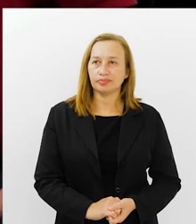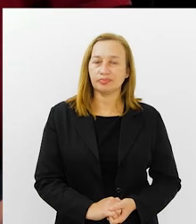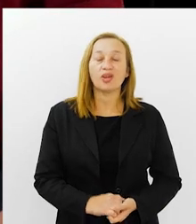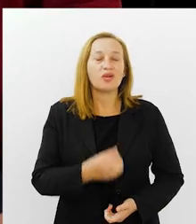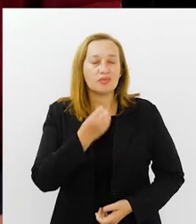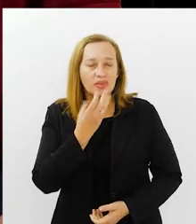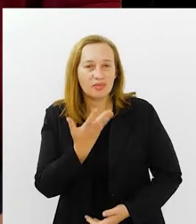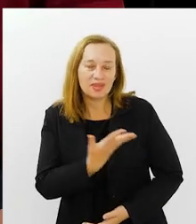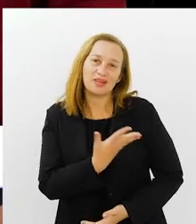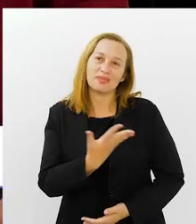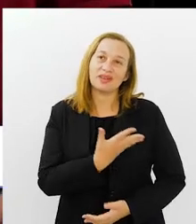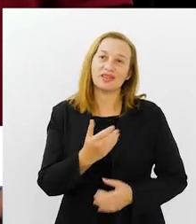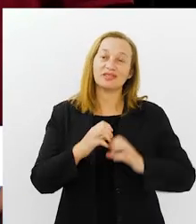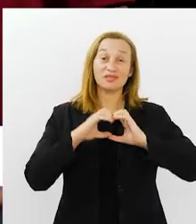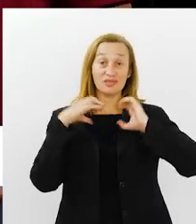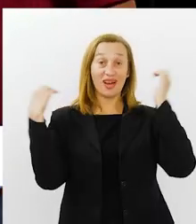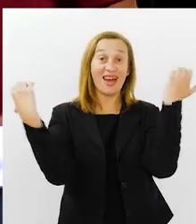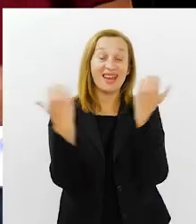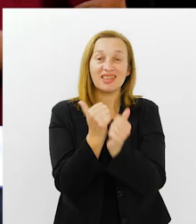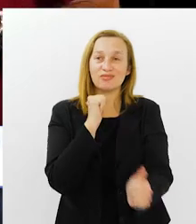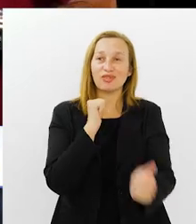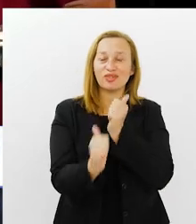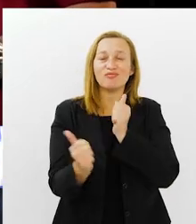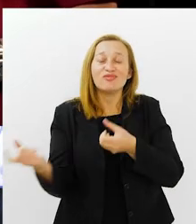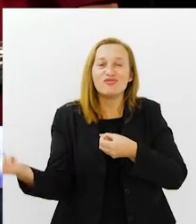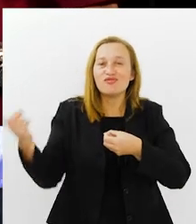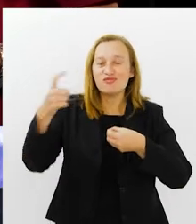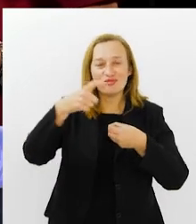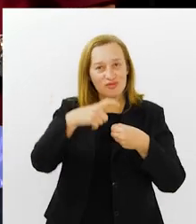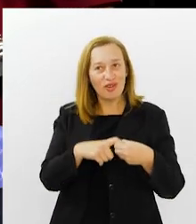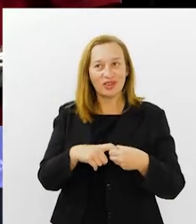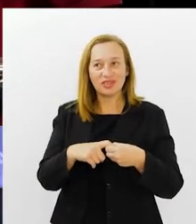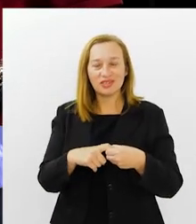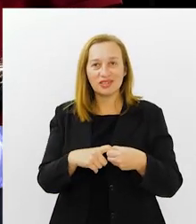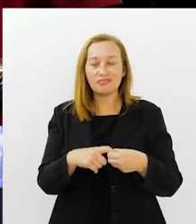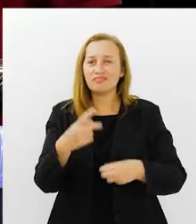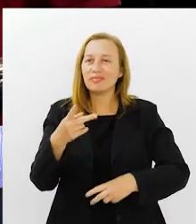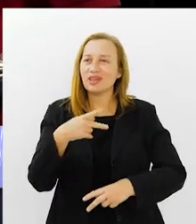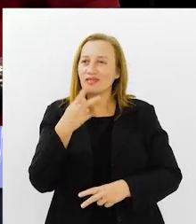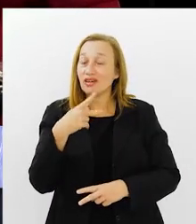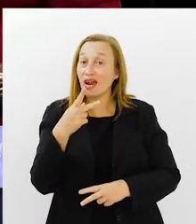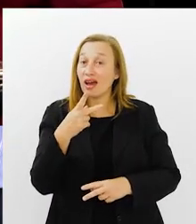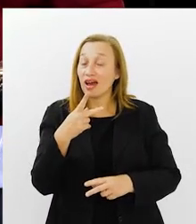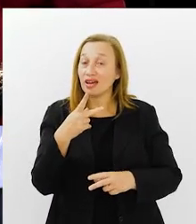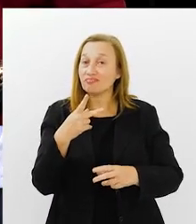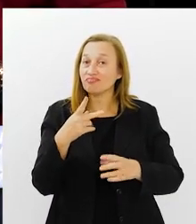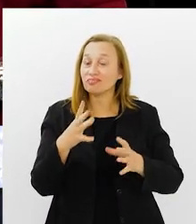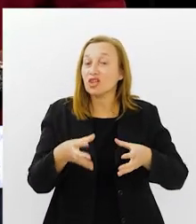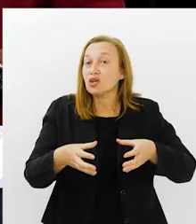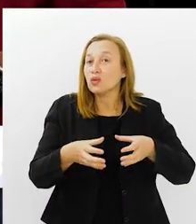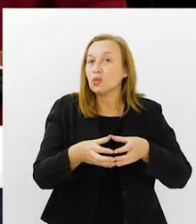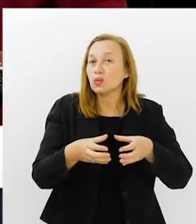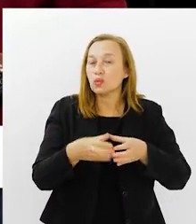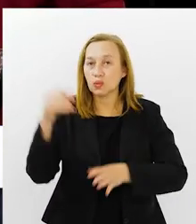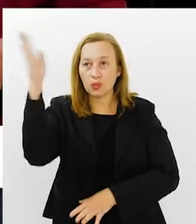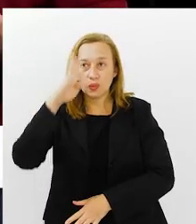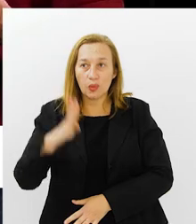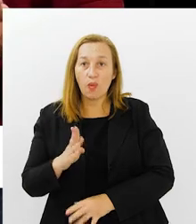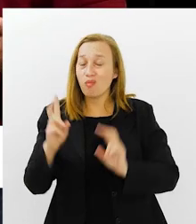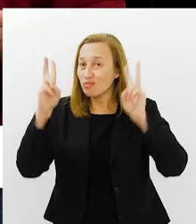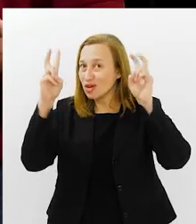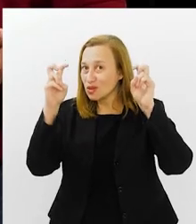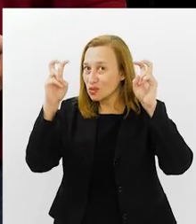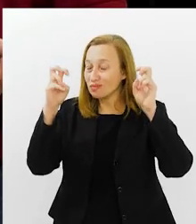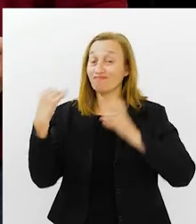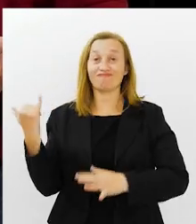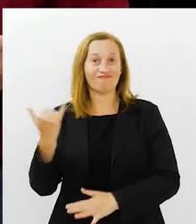Muito bem, meus amigos do Arena Esportiva. Estamos de volta para tratar seleção brasileira deste assunto. É um assunto